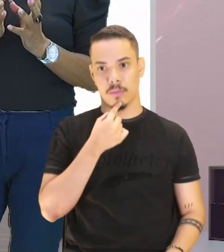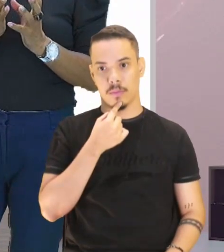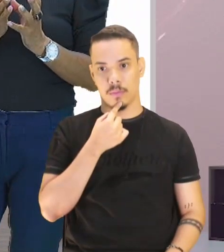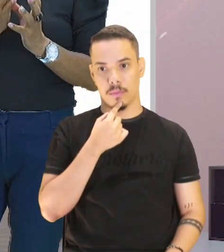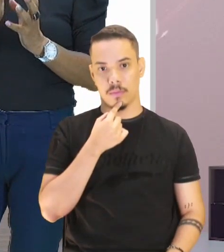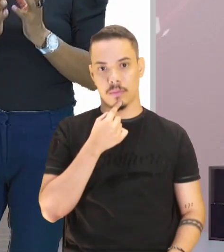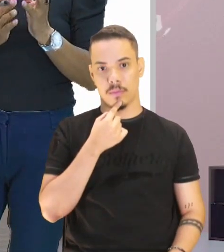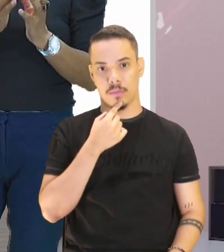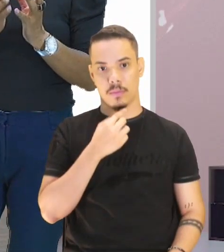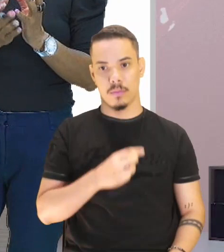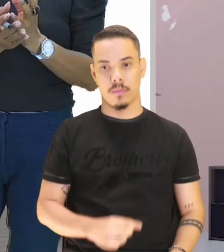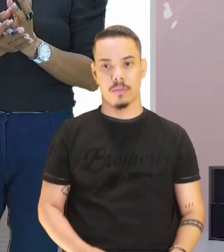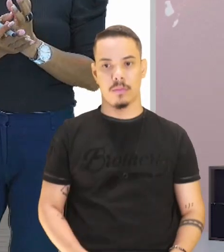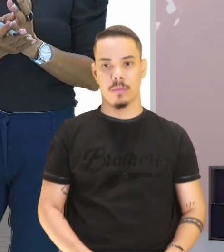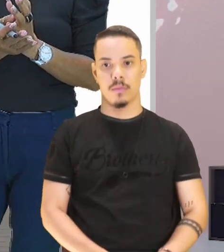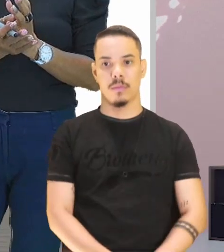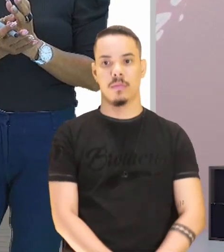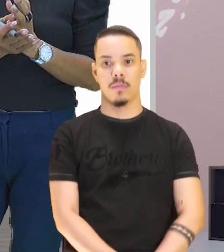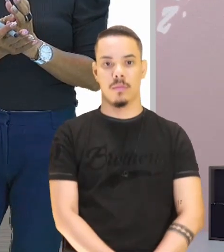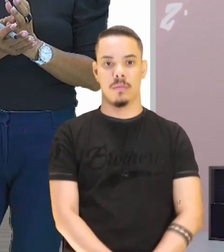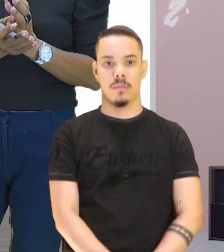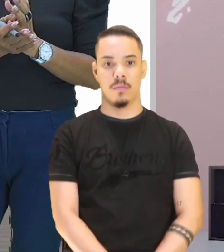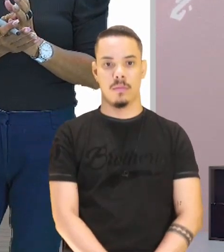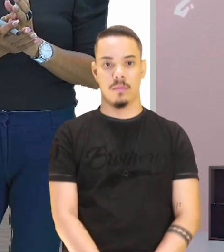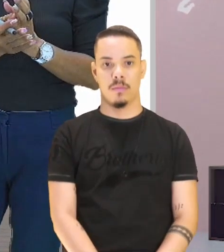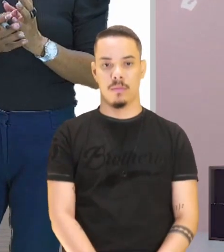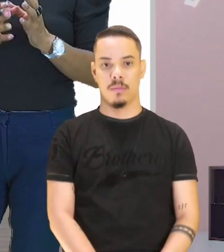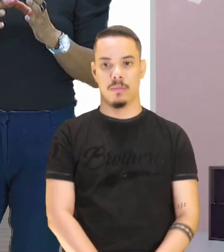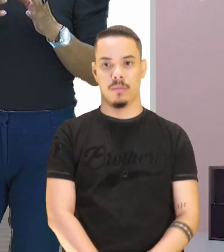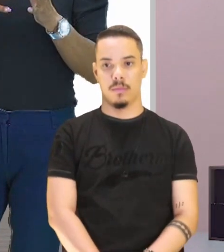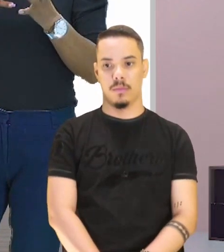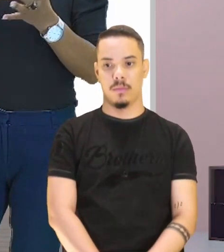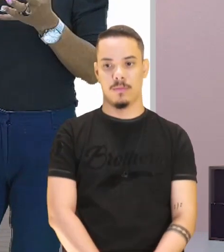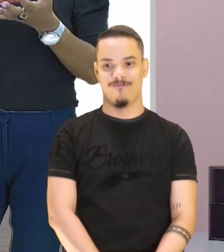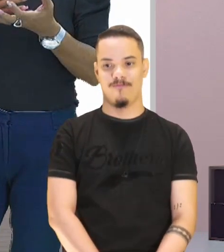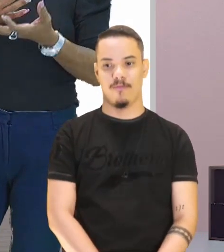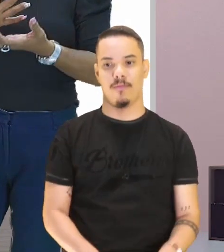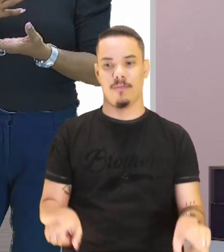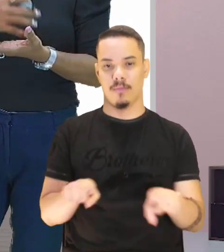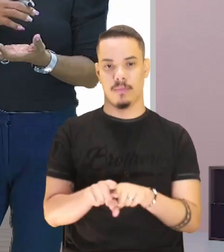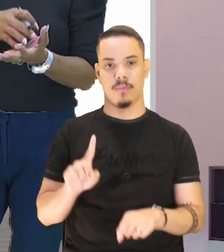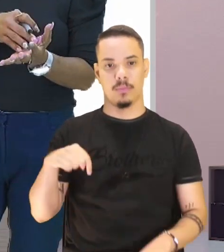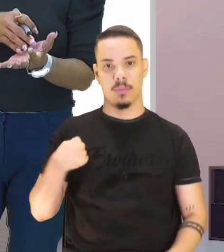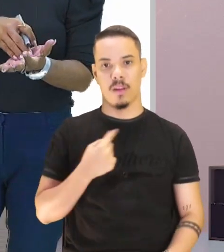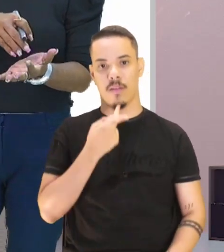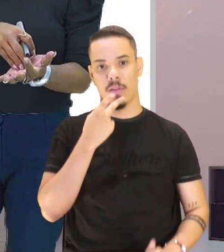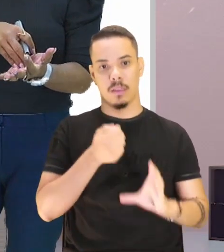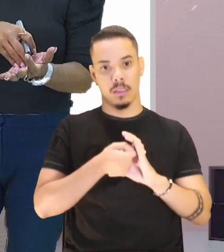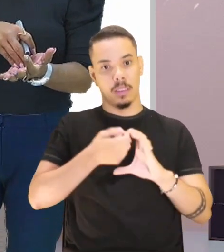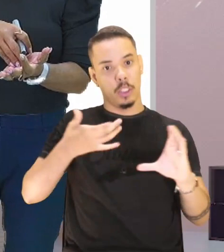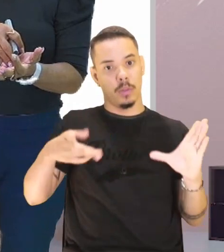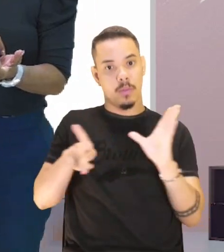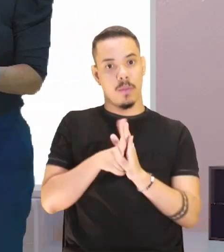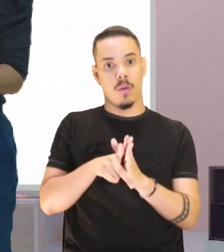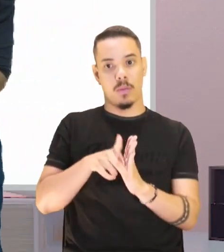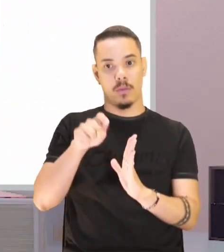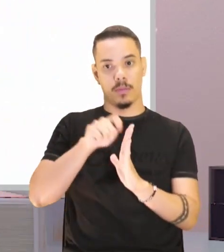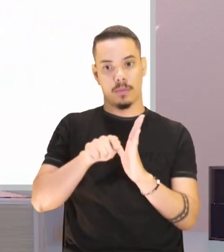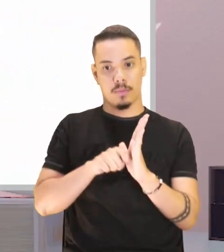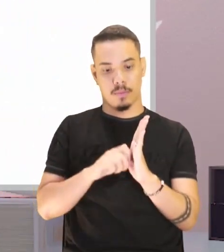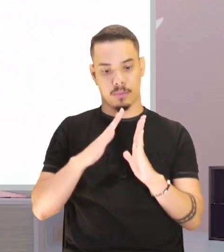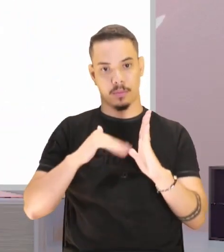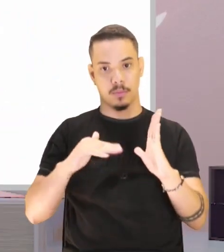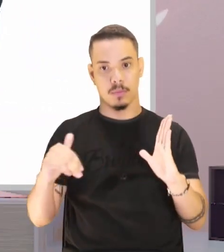seu próprio, o que a gente fala característica, né? Tá? Além dela ter o seu próprio estilo de escrever, tem o